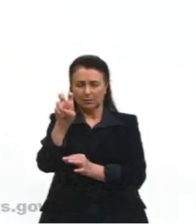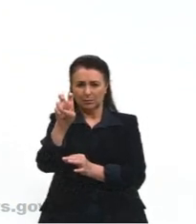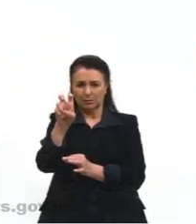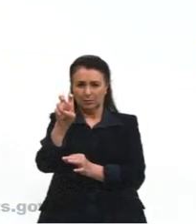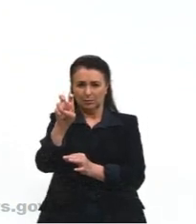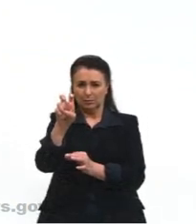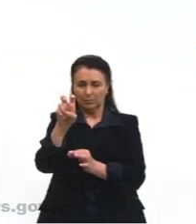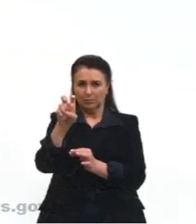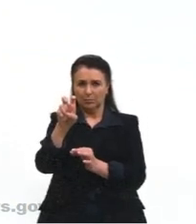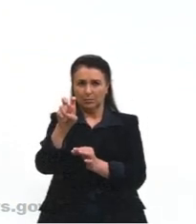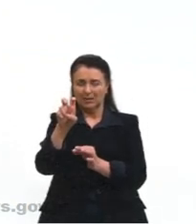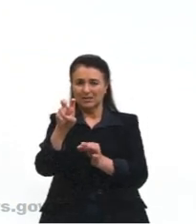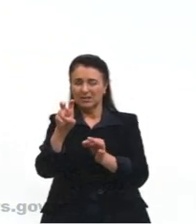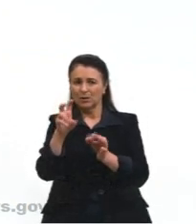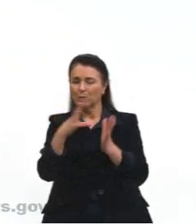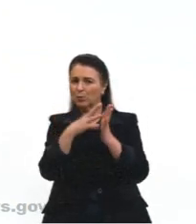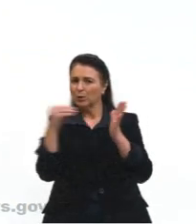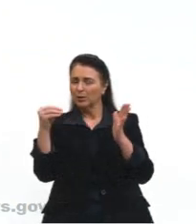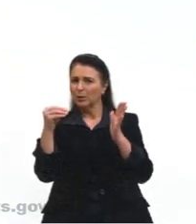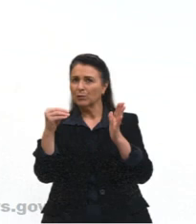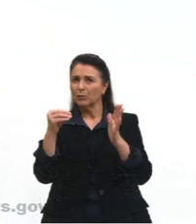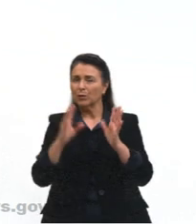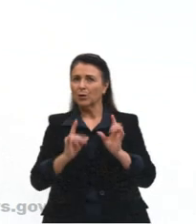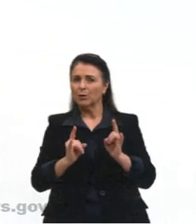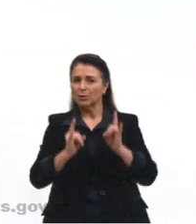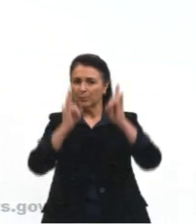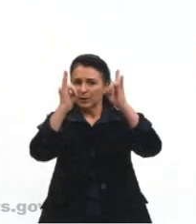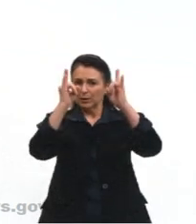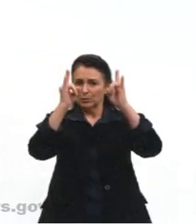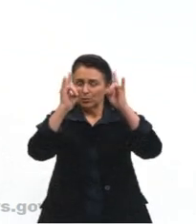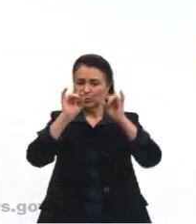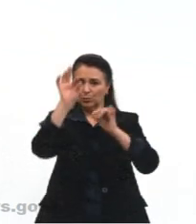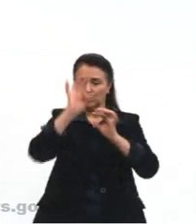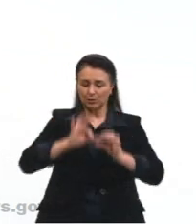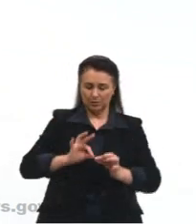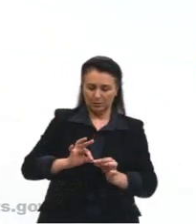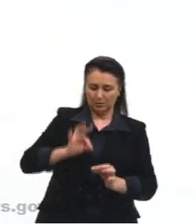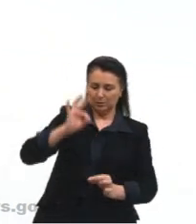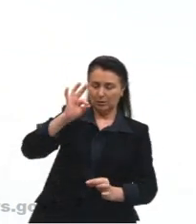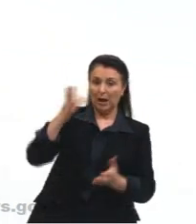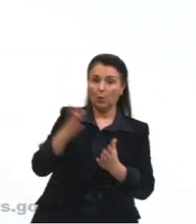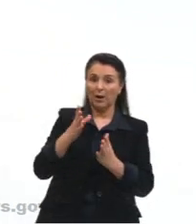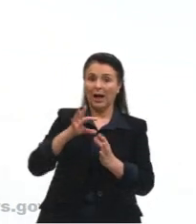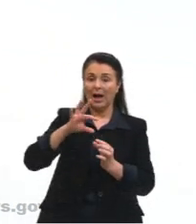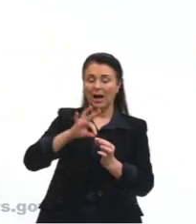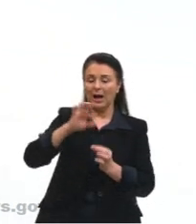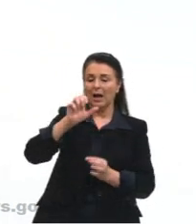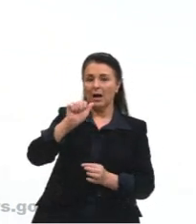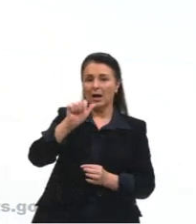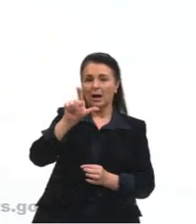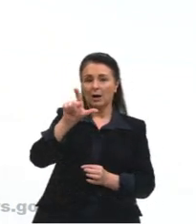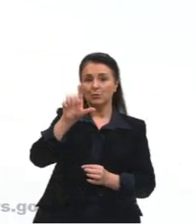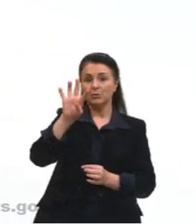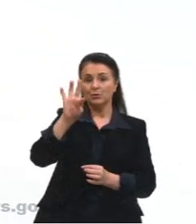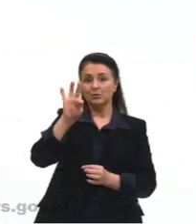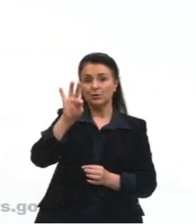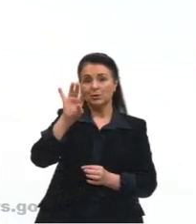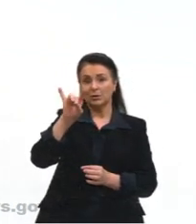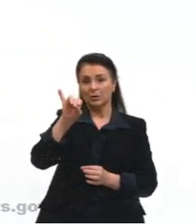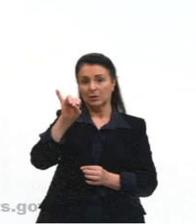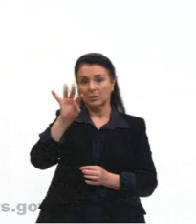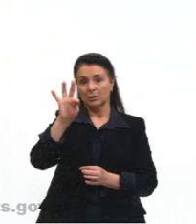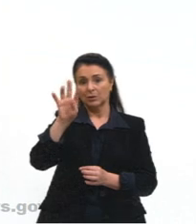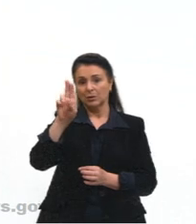tiver de um prédio, certo? Porque eu vou pegar a base do chão e vou me medir. Já a altitude, ela baseia-se a